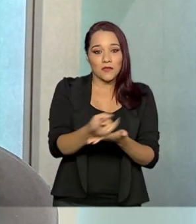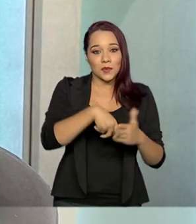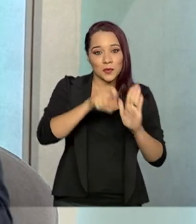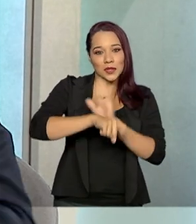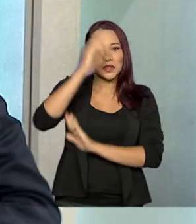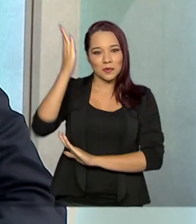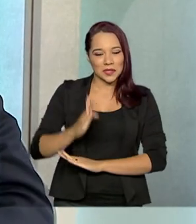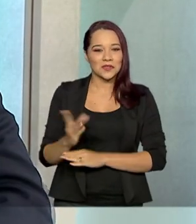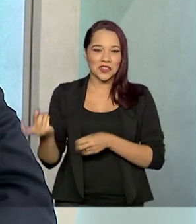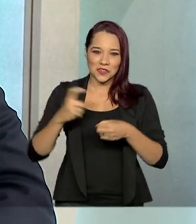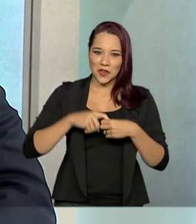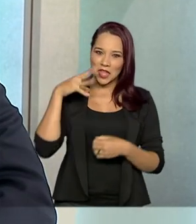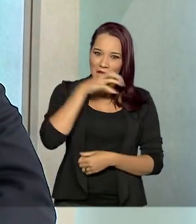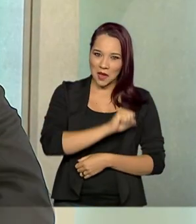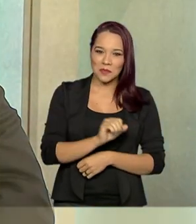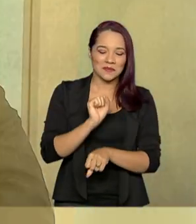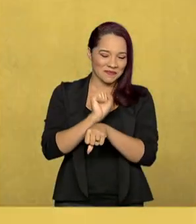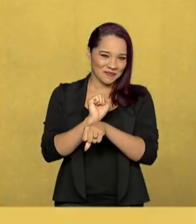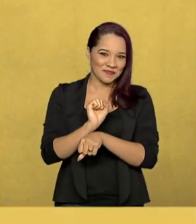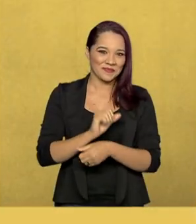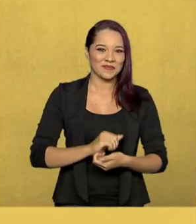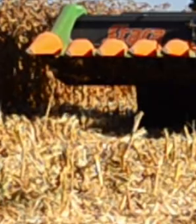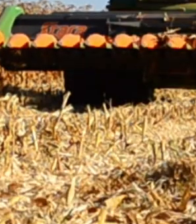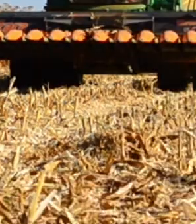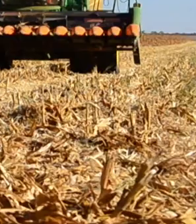país. A gente volta já. Não saia daí.